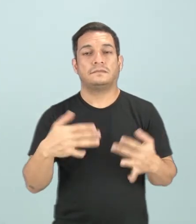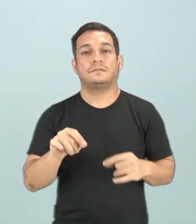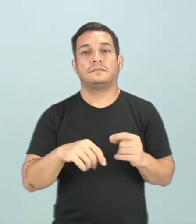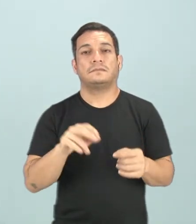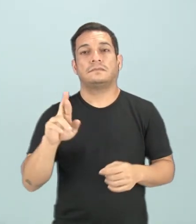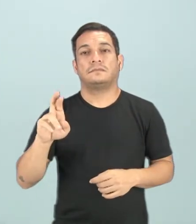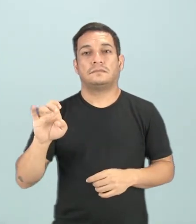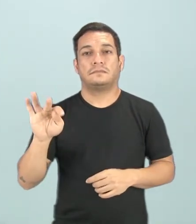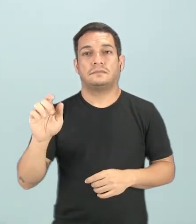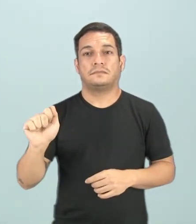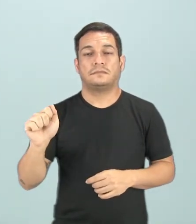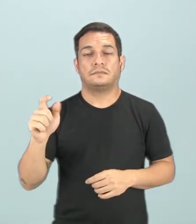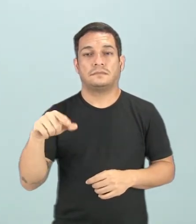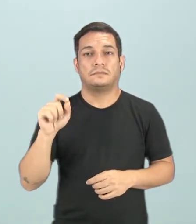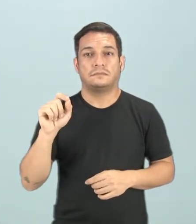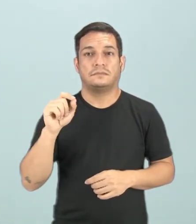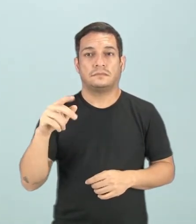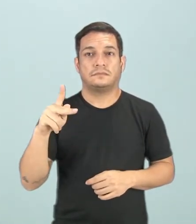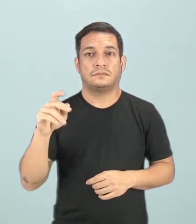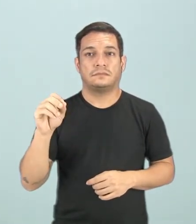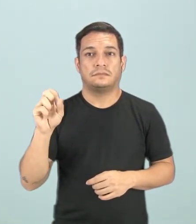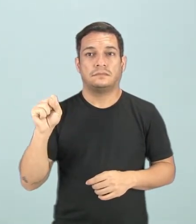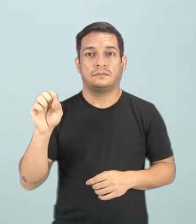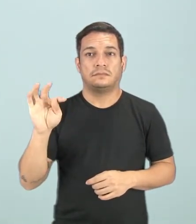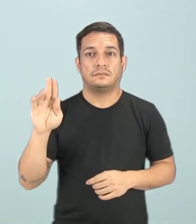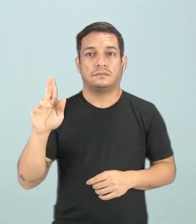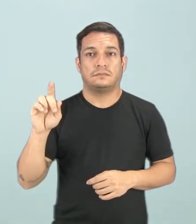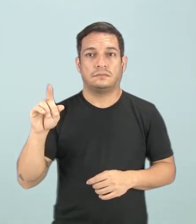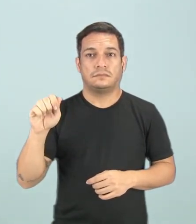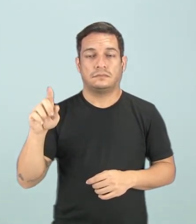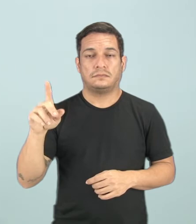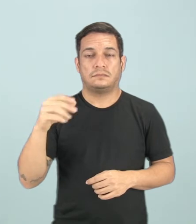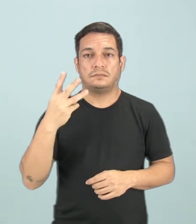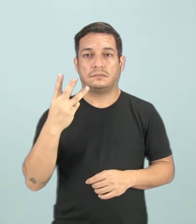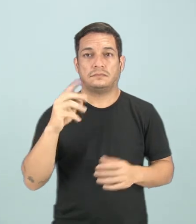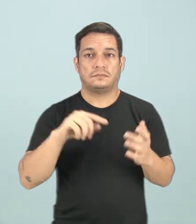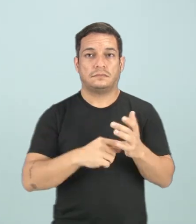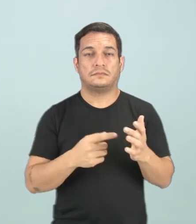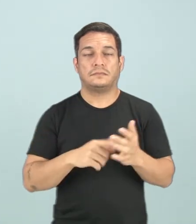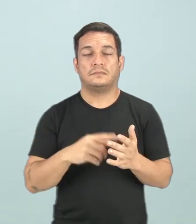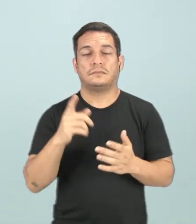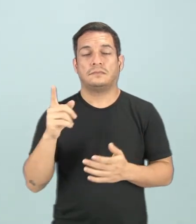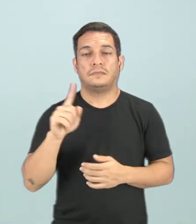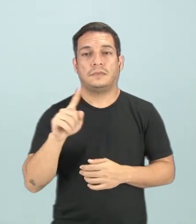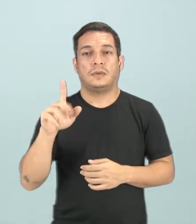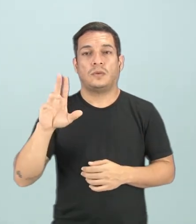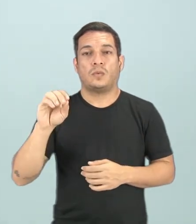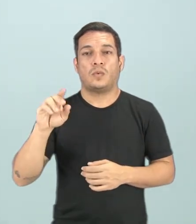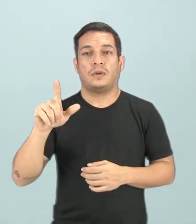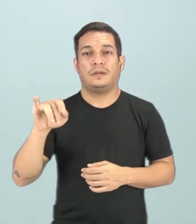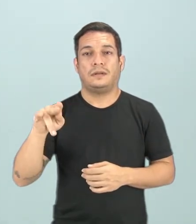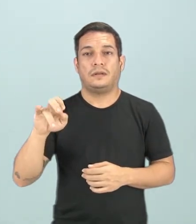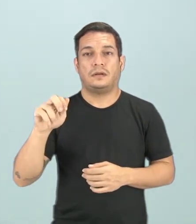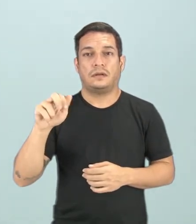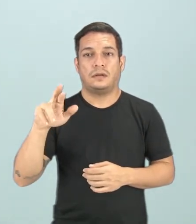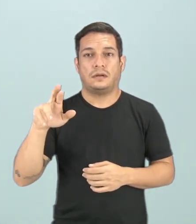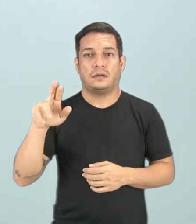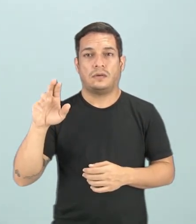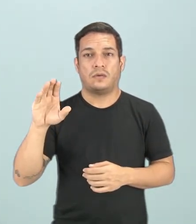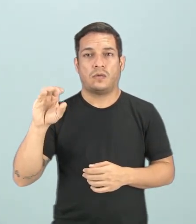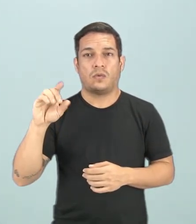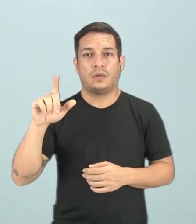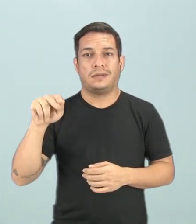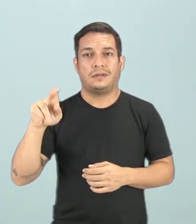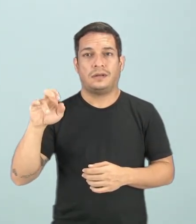reta aí. E, na verdade, o postulado lá fala de três pontos não colineares, né? Forma um plano.